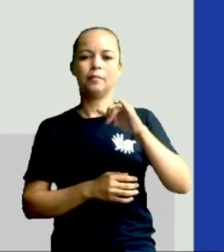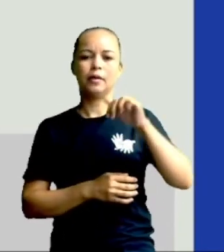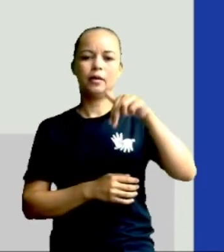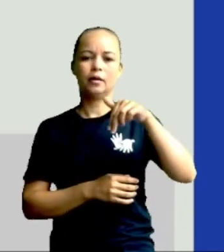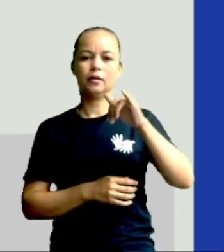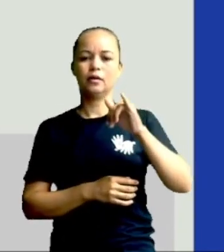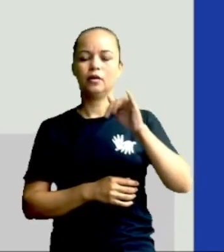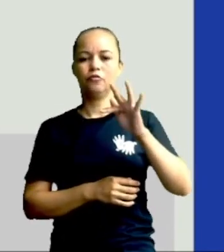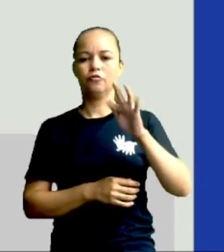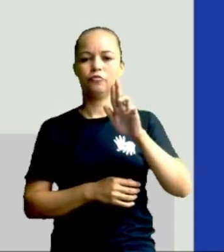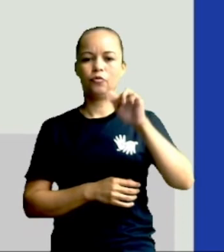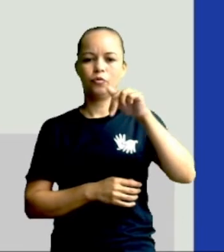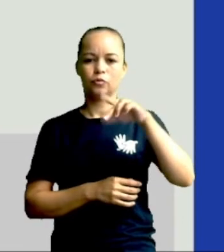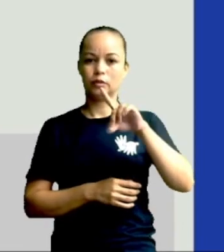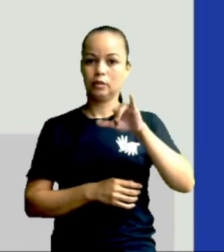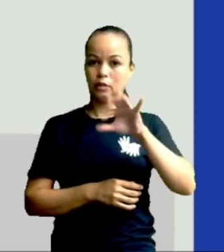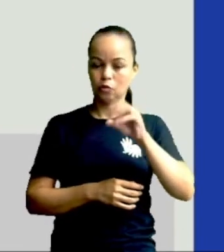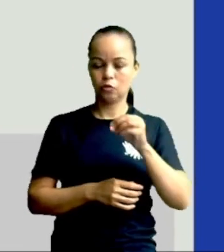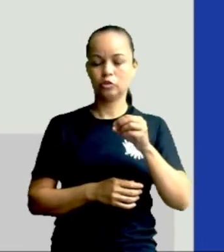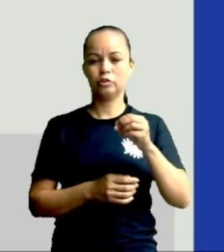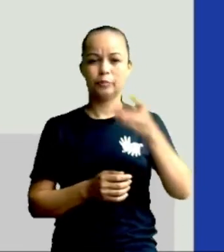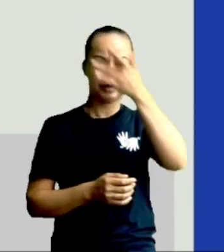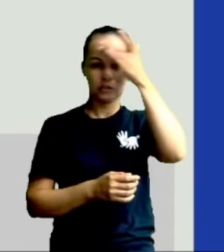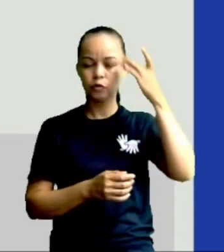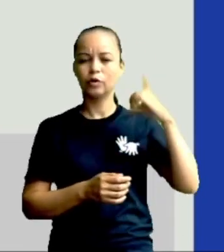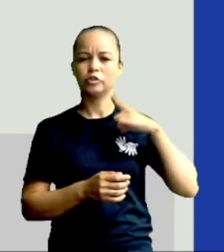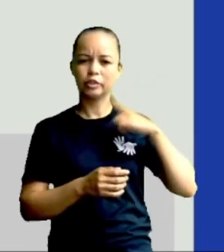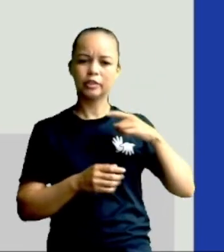ou seja, de pequenos agricultores, de pequenos donos de terra.